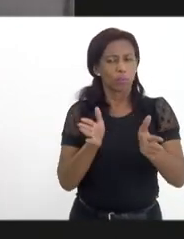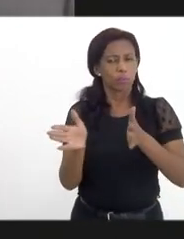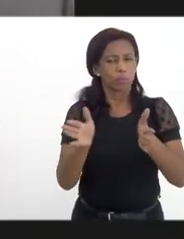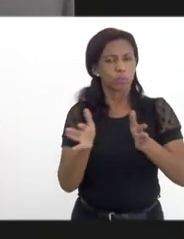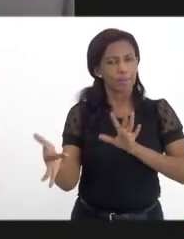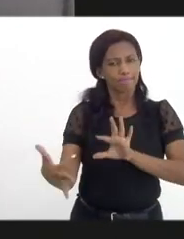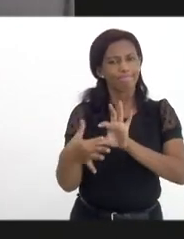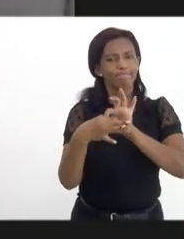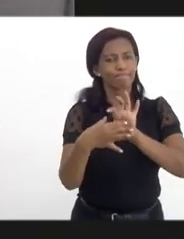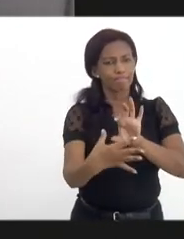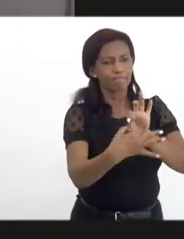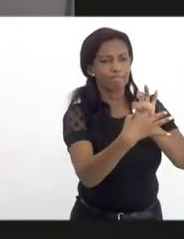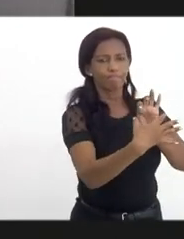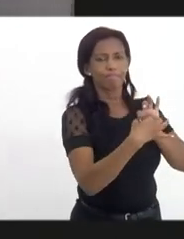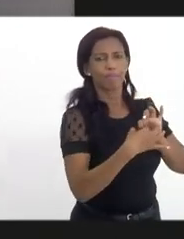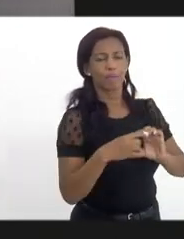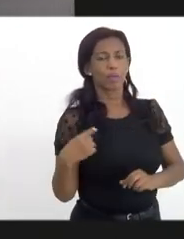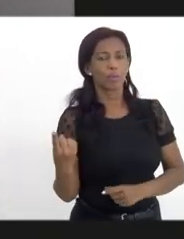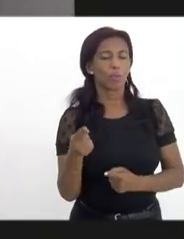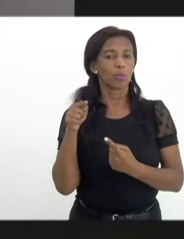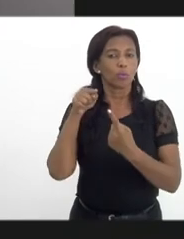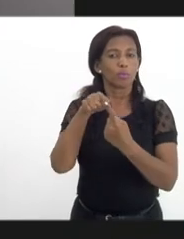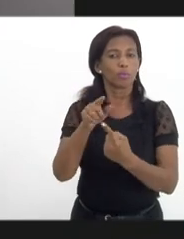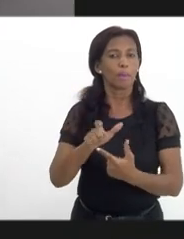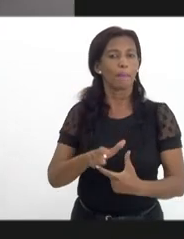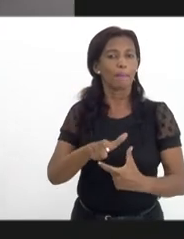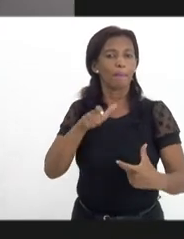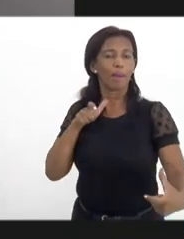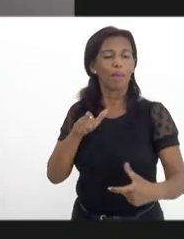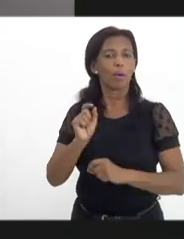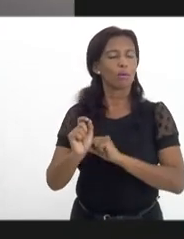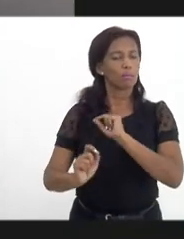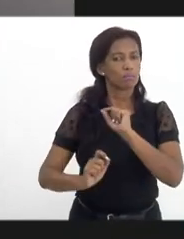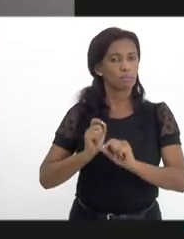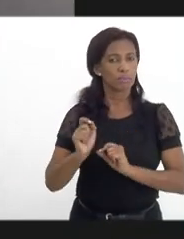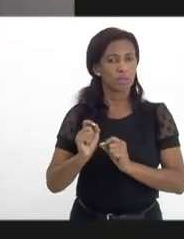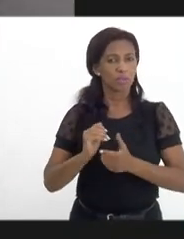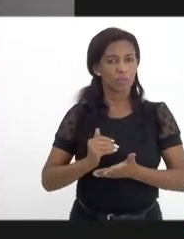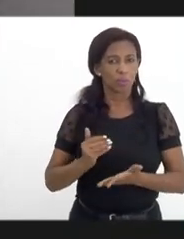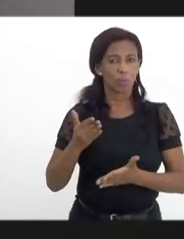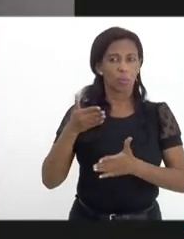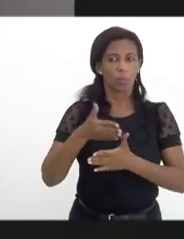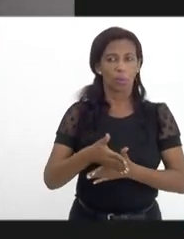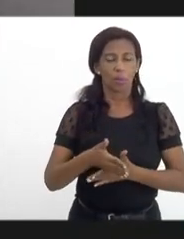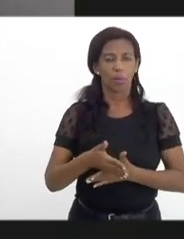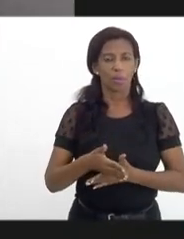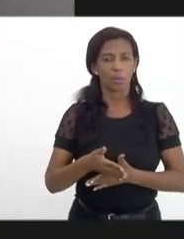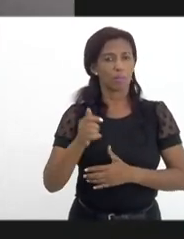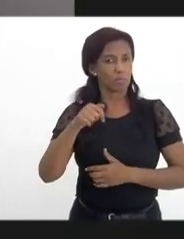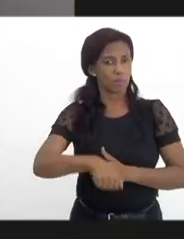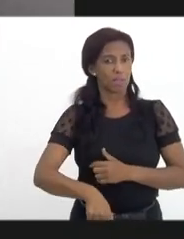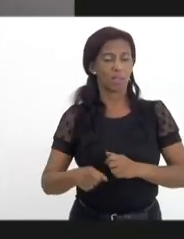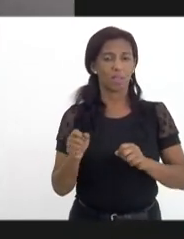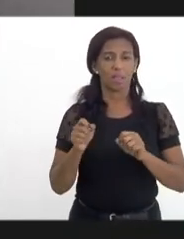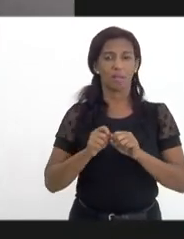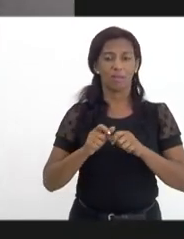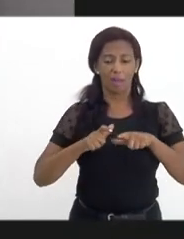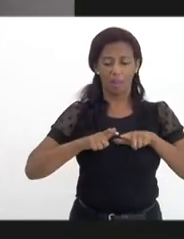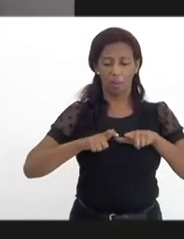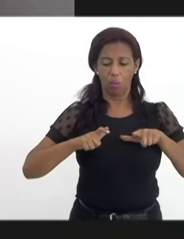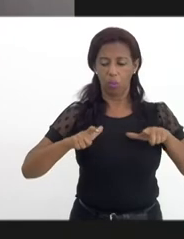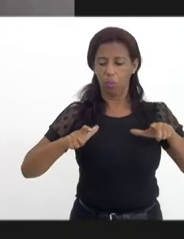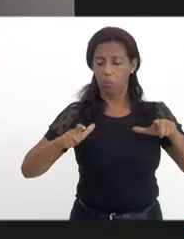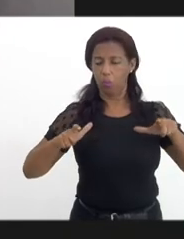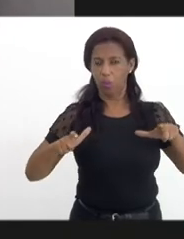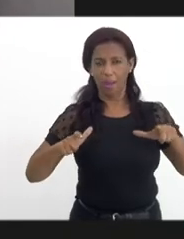relacionamento e o nosso objetivo maior desde quando assumimos aqui é, então, fazer uma ampliação,